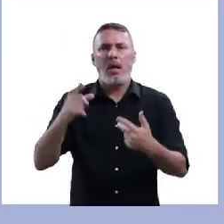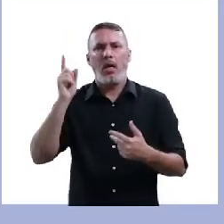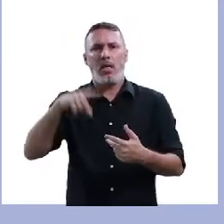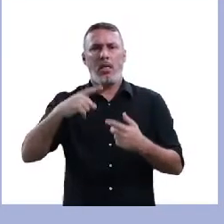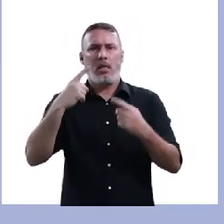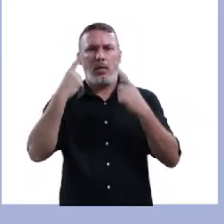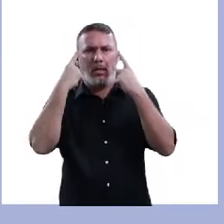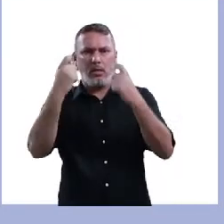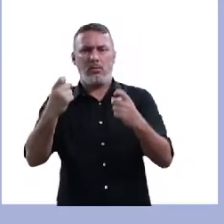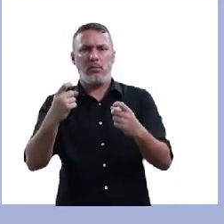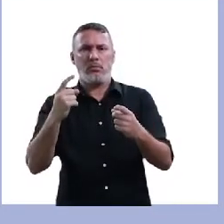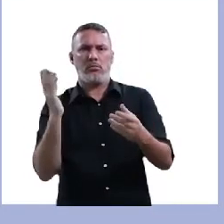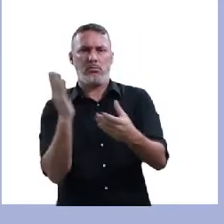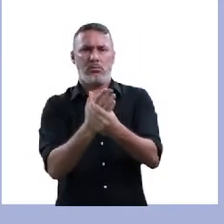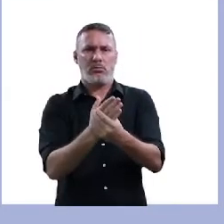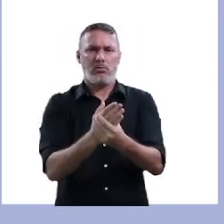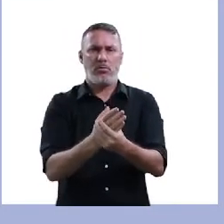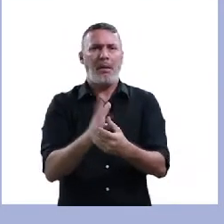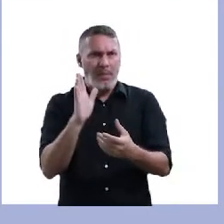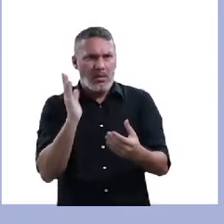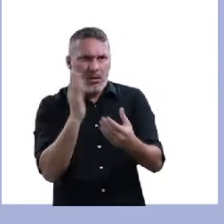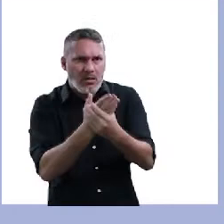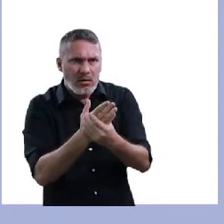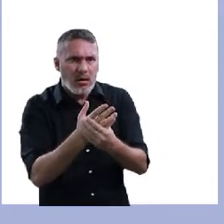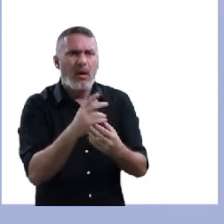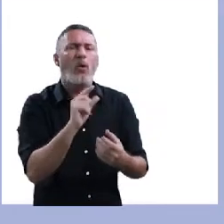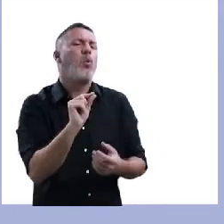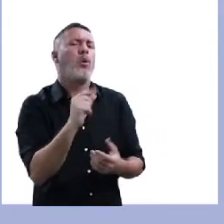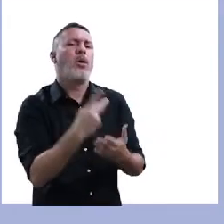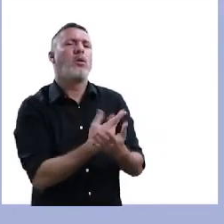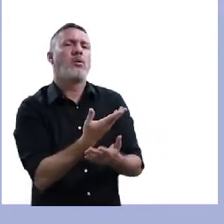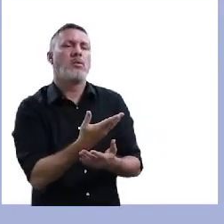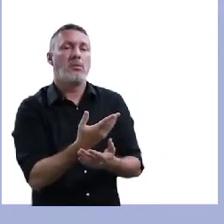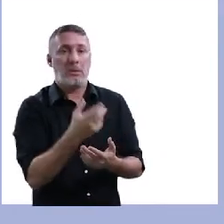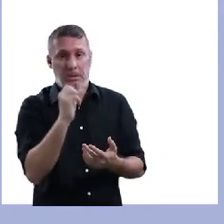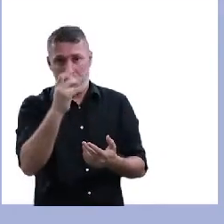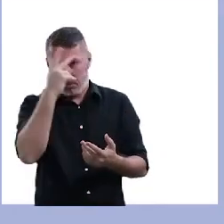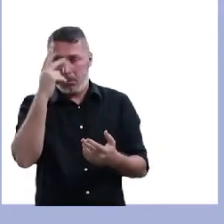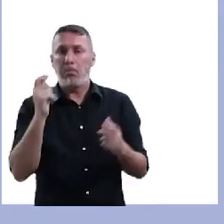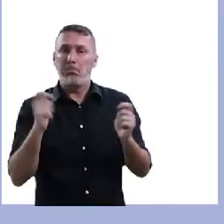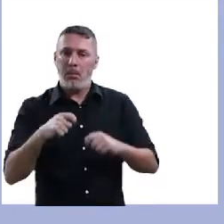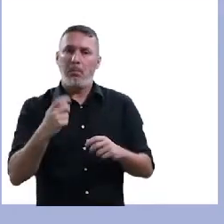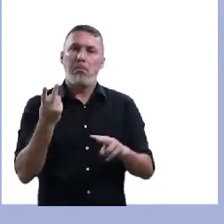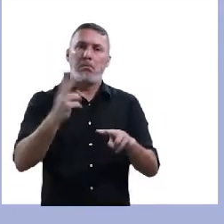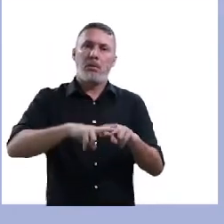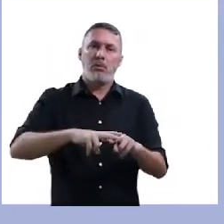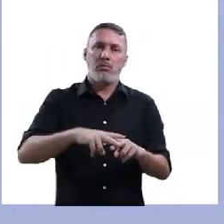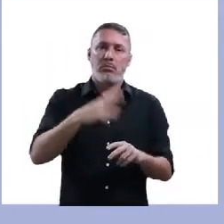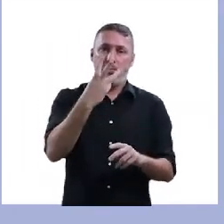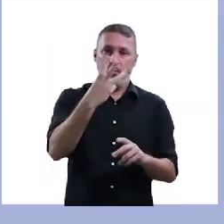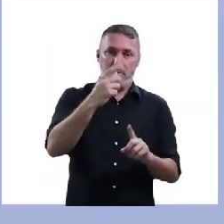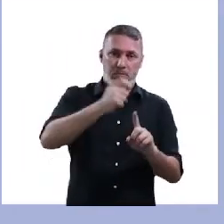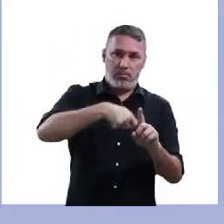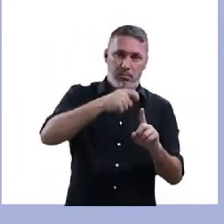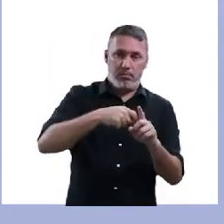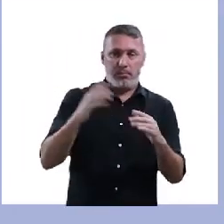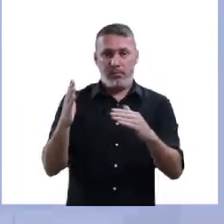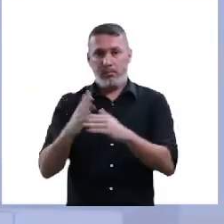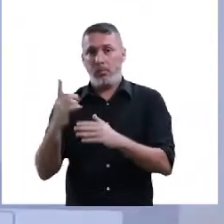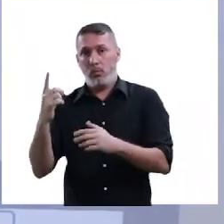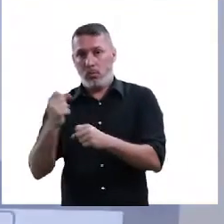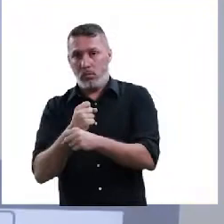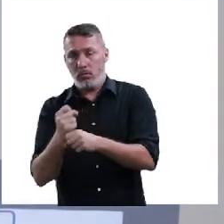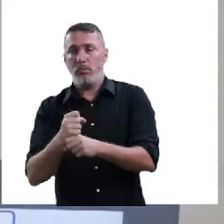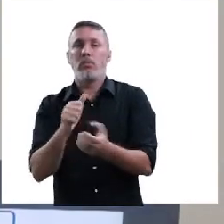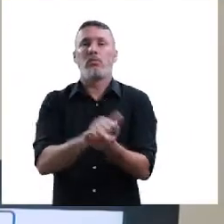é um crime, professor. E o que que o cara vai, o que que vai acontecer com esse indivíduo? Ele pode ter detenção de três meses a um